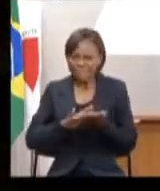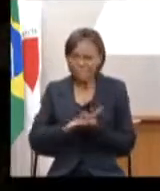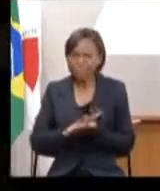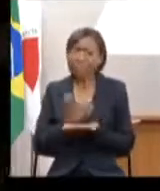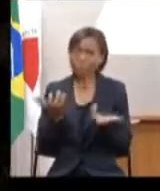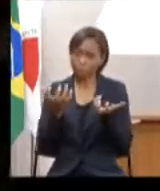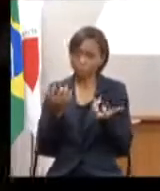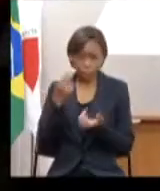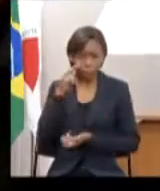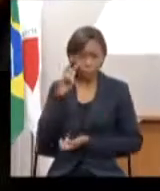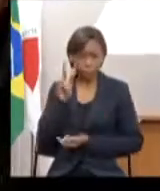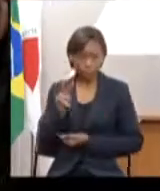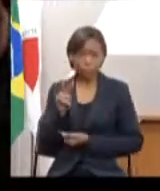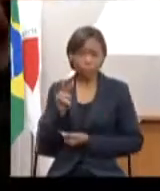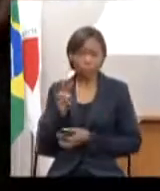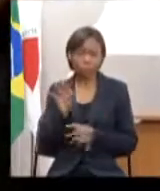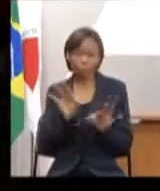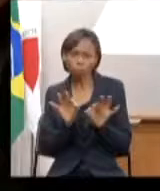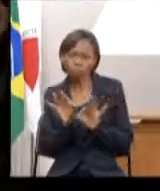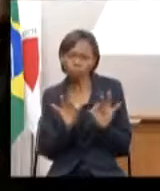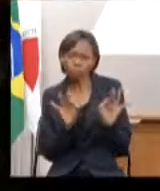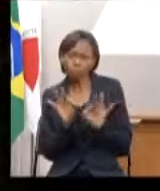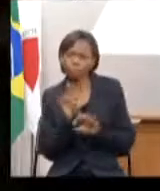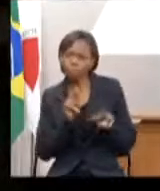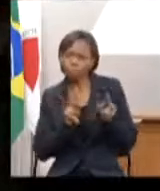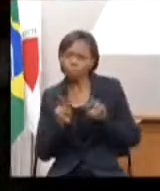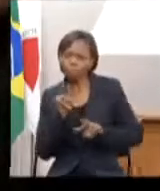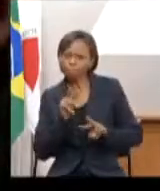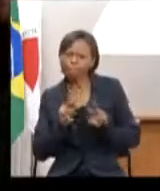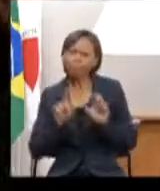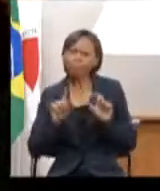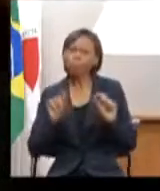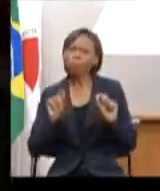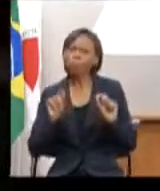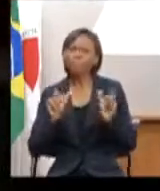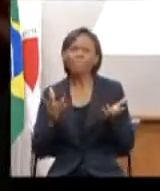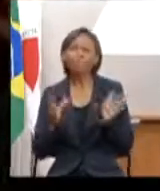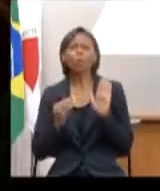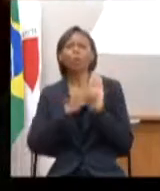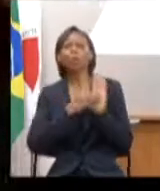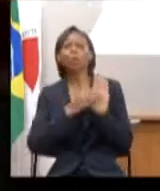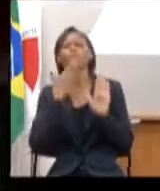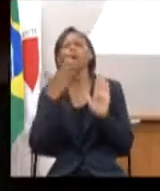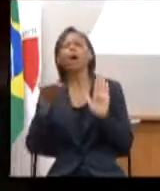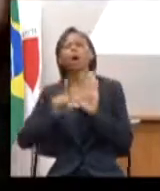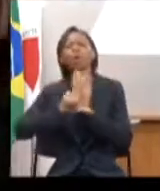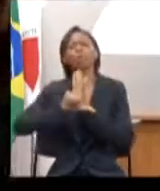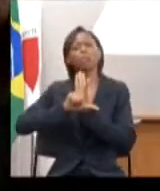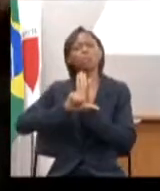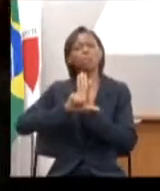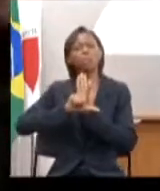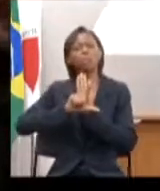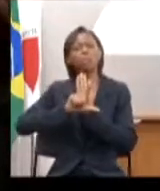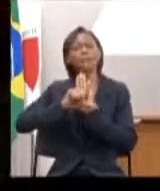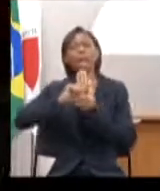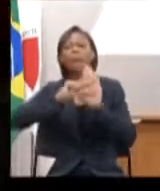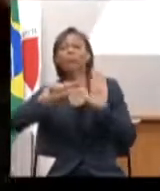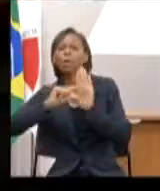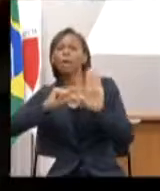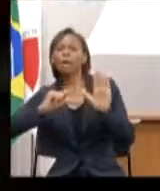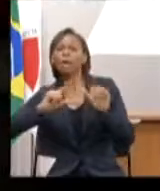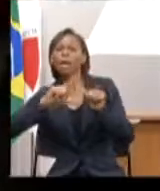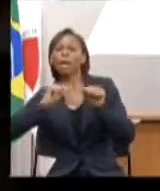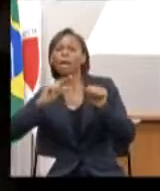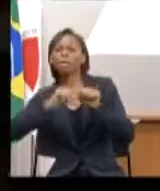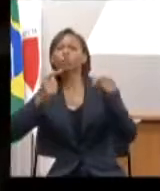de uma maneira cuidadosa e específica o que foi colocado em qual lei qual parágrafo qual artigo onde é que